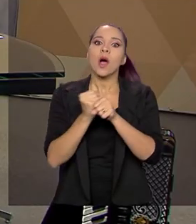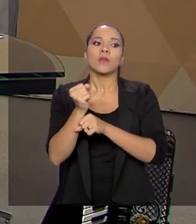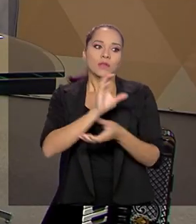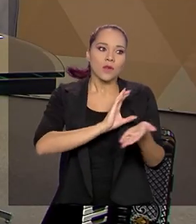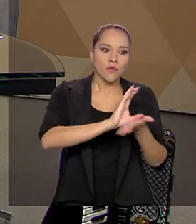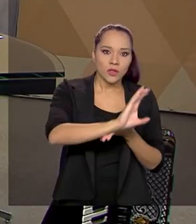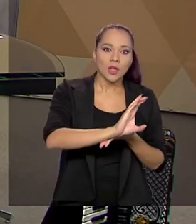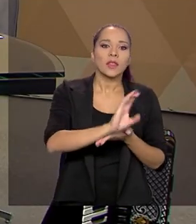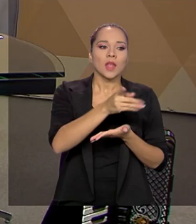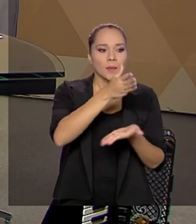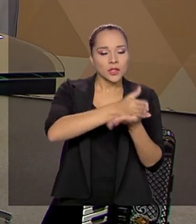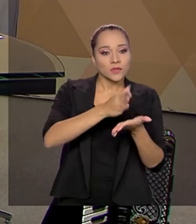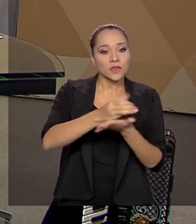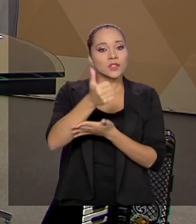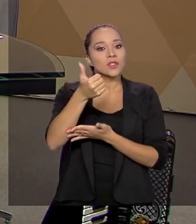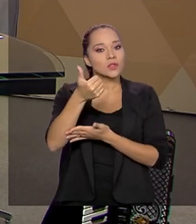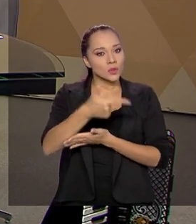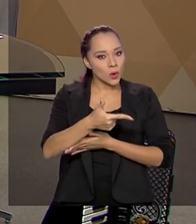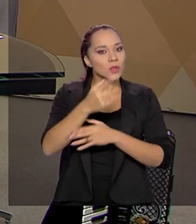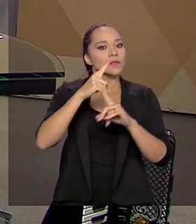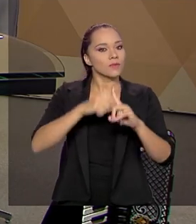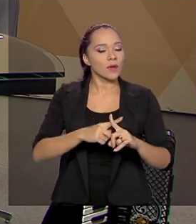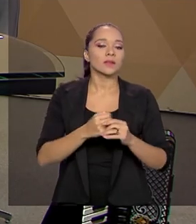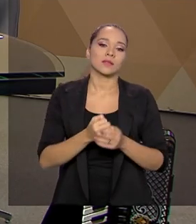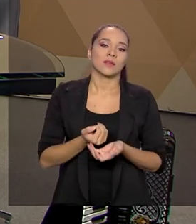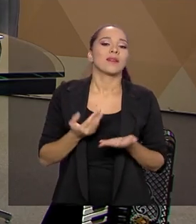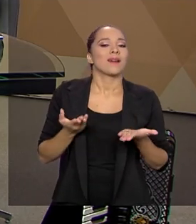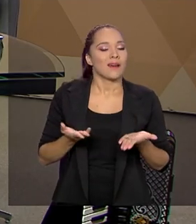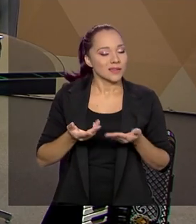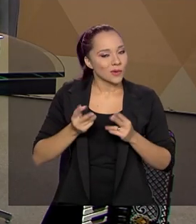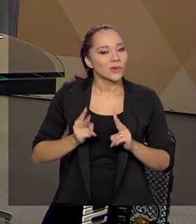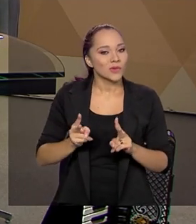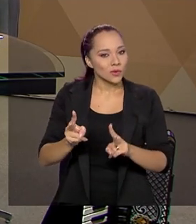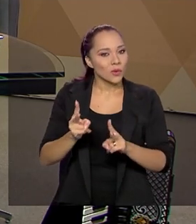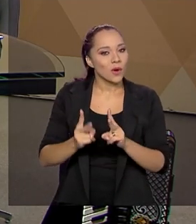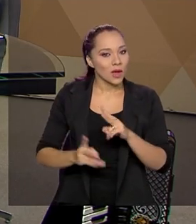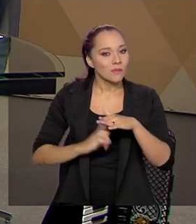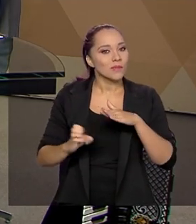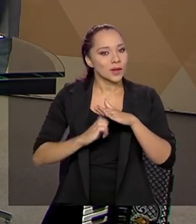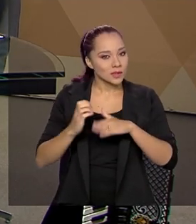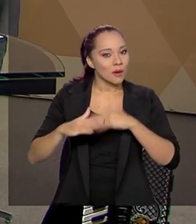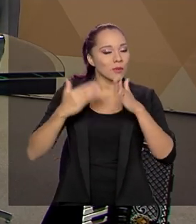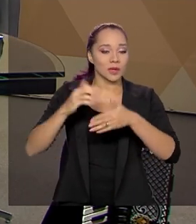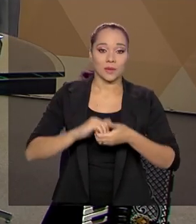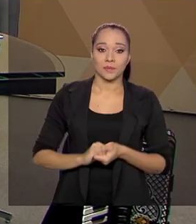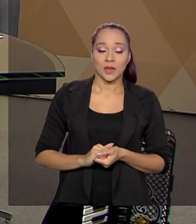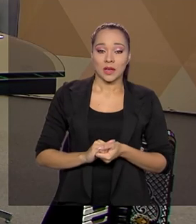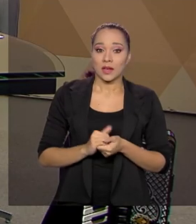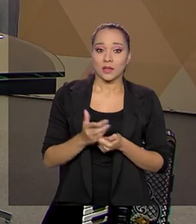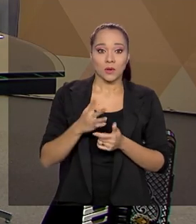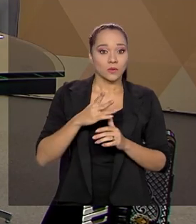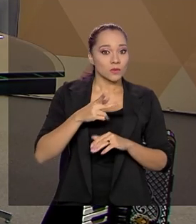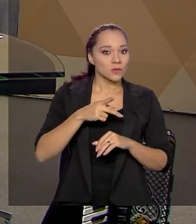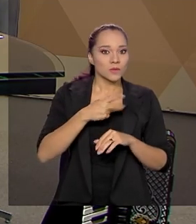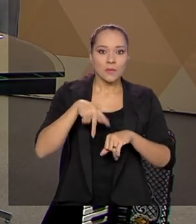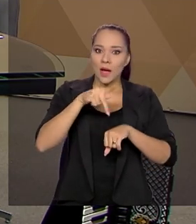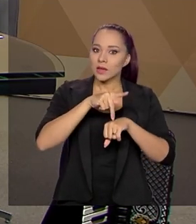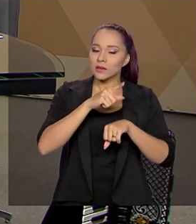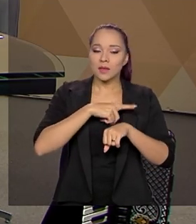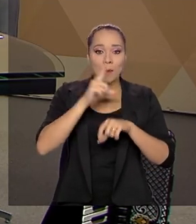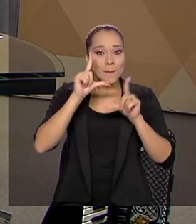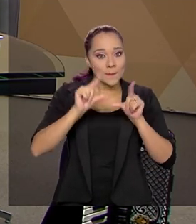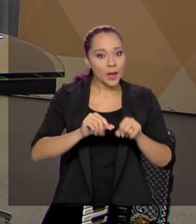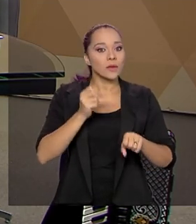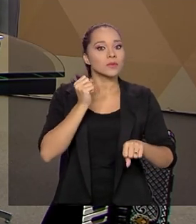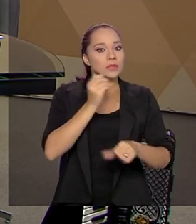ano dividir em 12 meses. Isso daí foi o que salvou e mantém o fluxo de caixa. Então, dos países turísticos do mundo, um dos países que teve menos desemprego